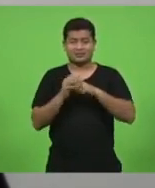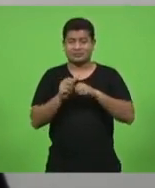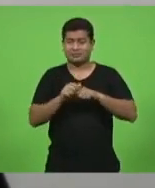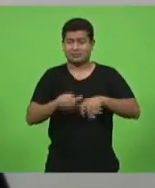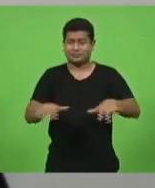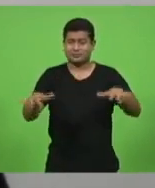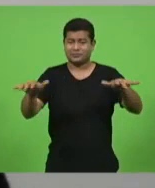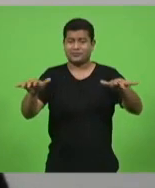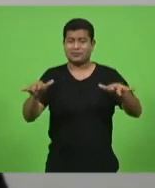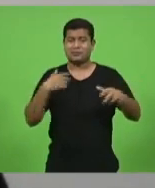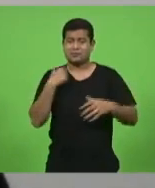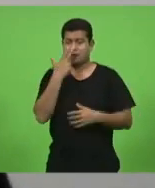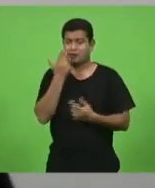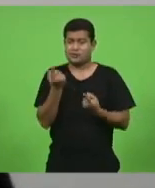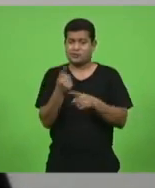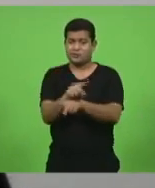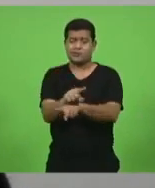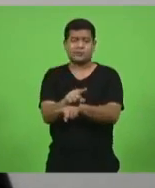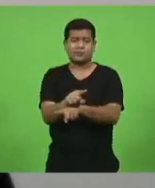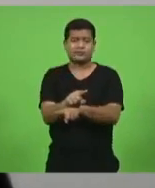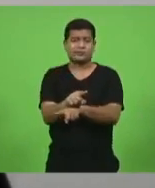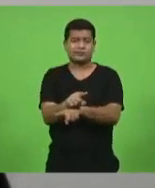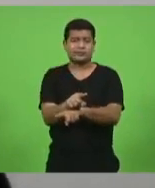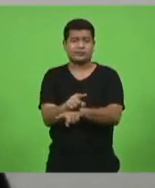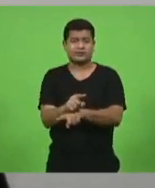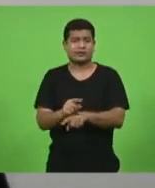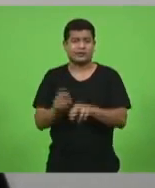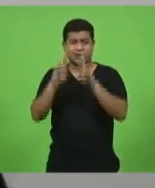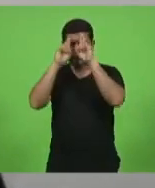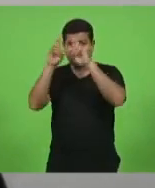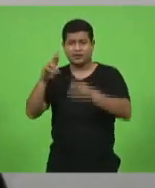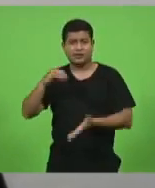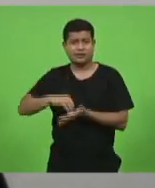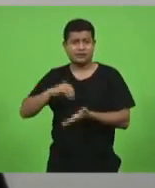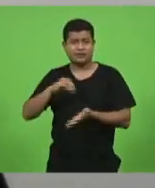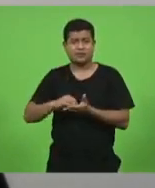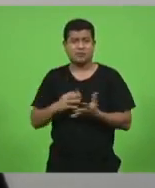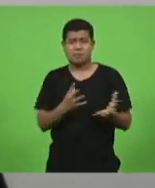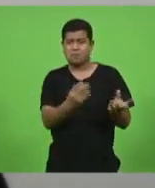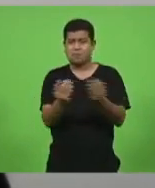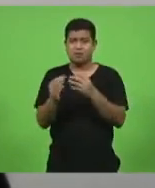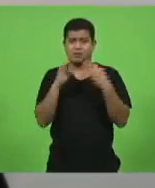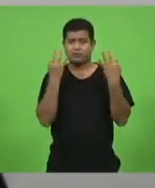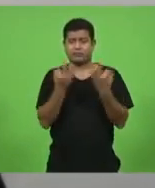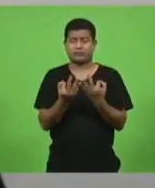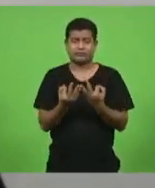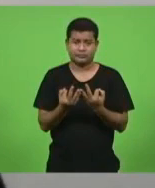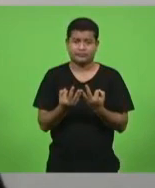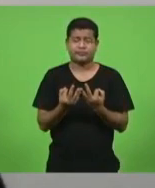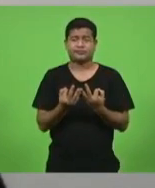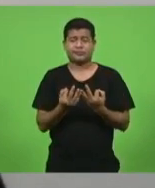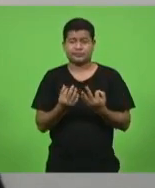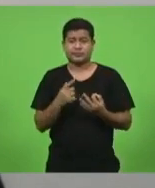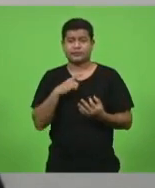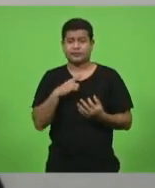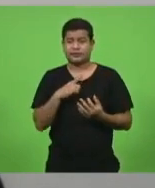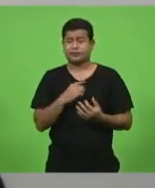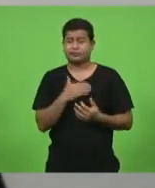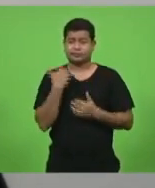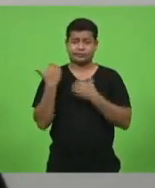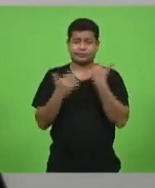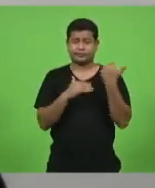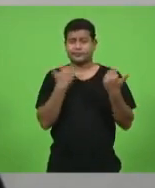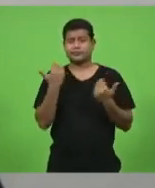contraditório e desrespeitoso com as milhares de famílias que perderam seus entes